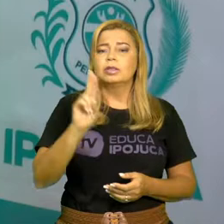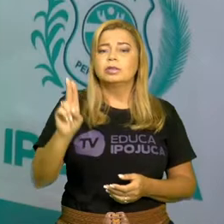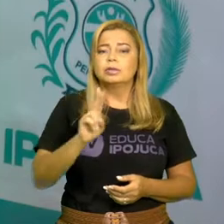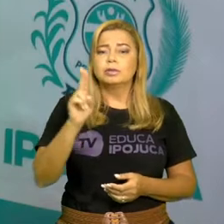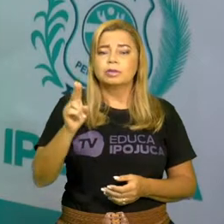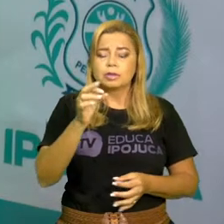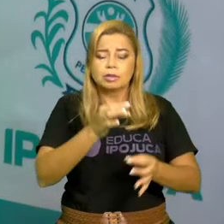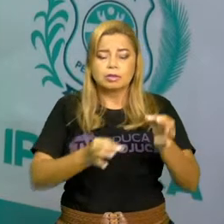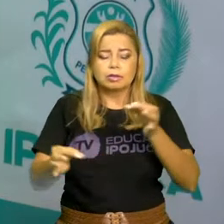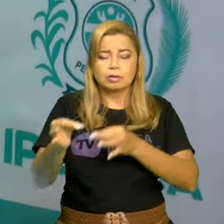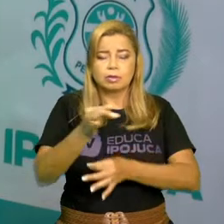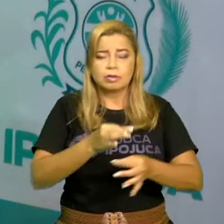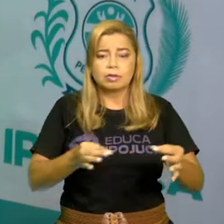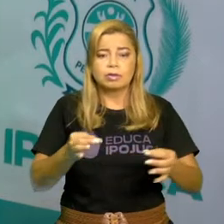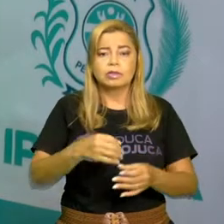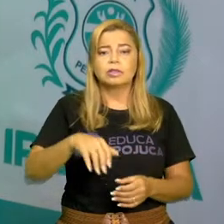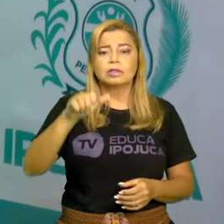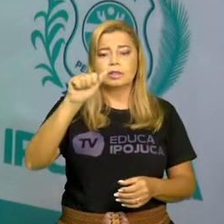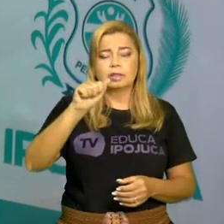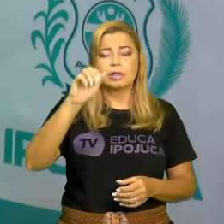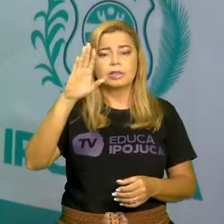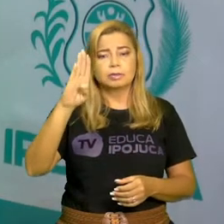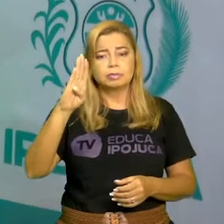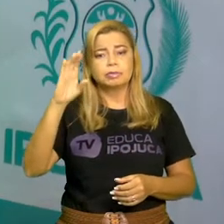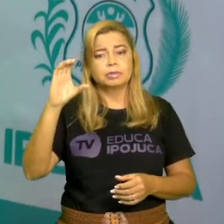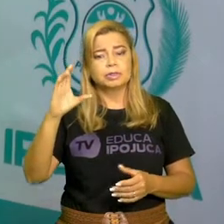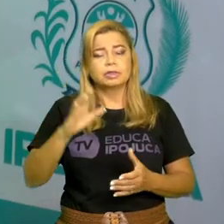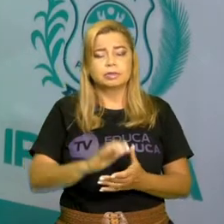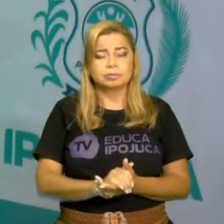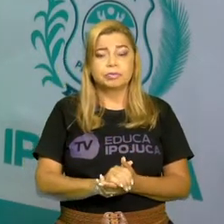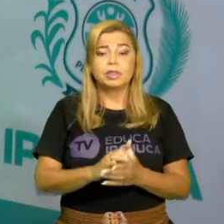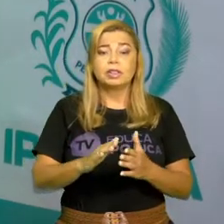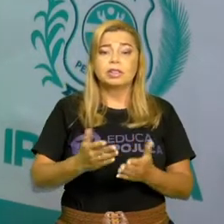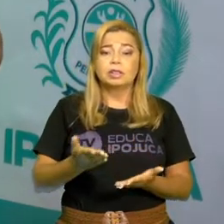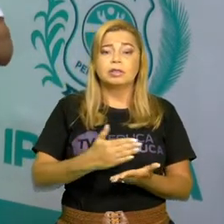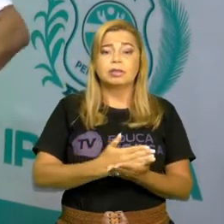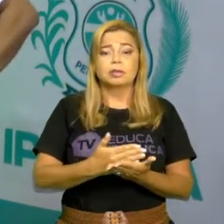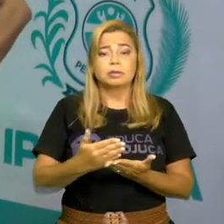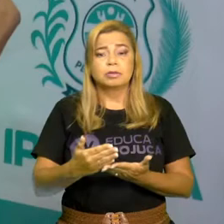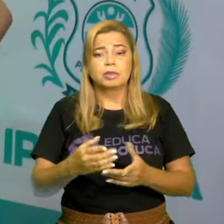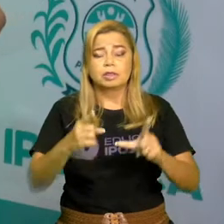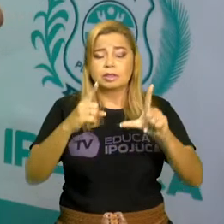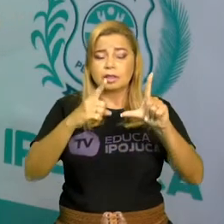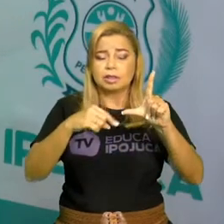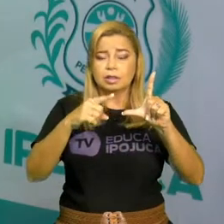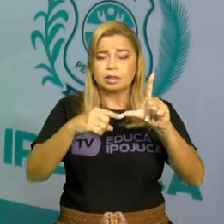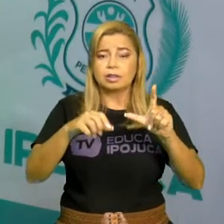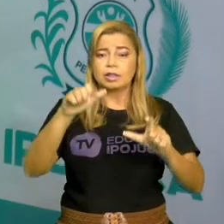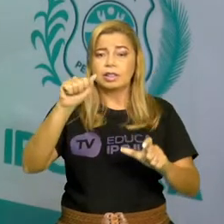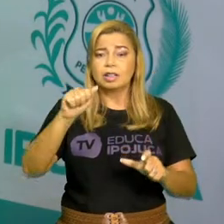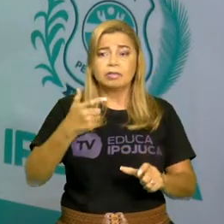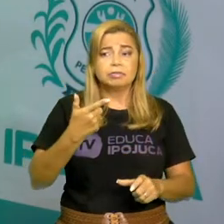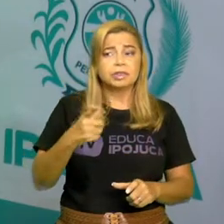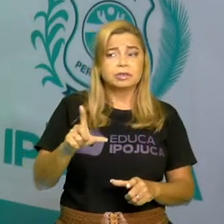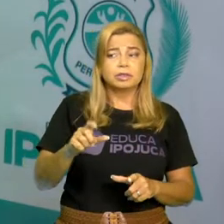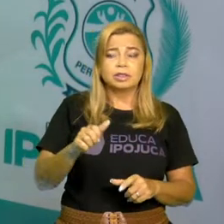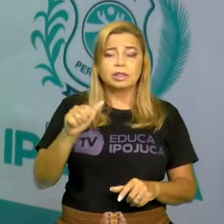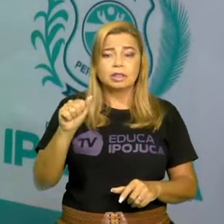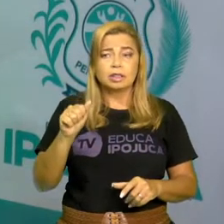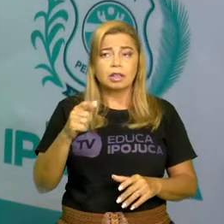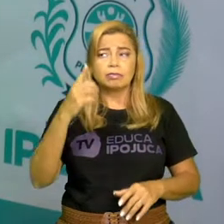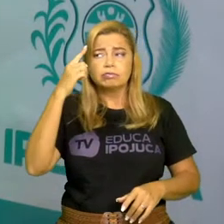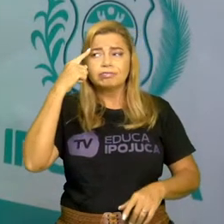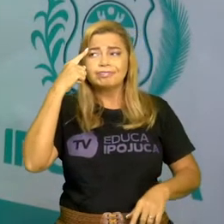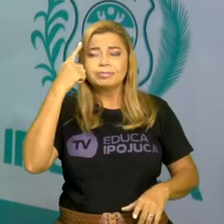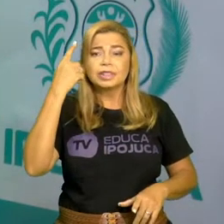alfabeto. Se tiver a letrinha A, eu começo com a letra A. Se não tiver o A, eu já vou ver depois do A vem o Q e assim a gente